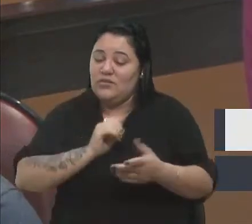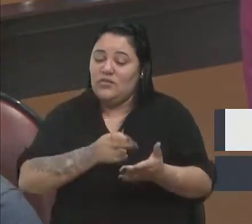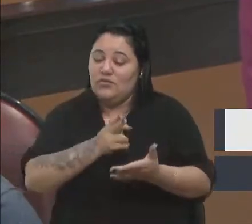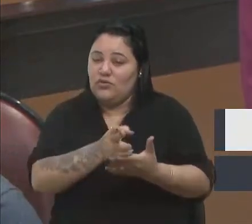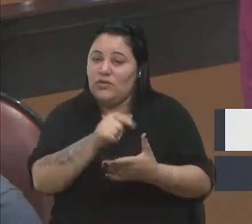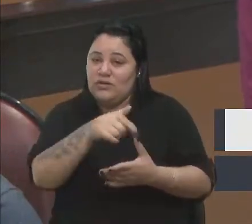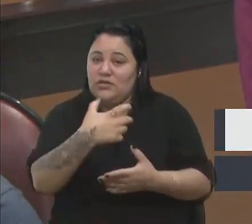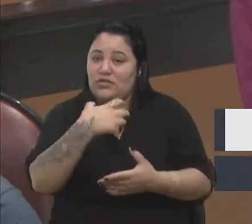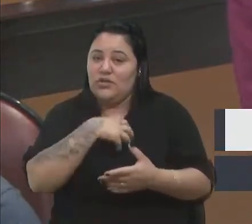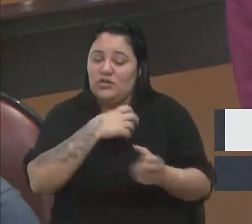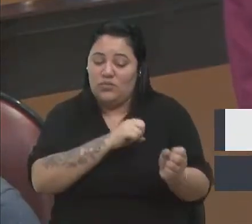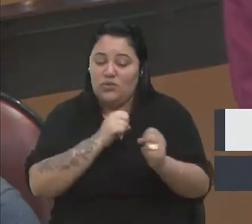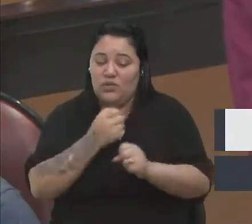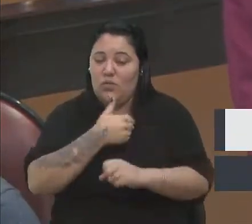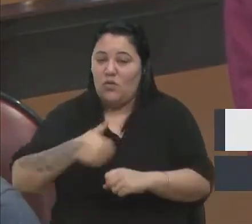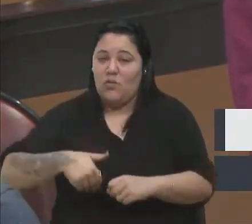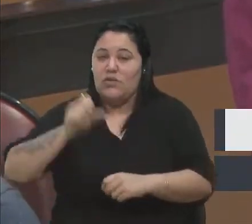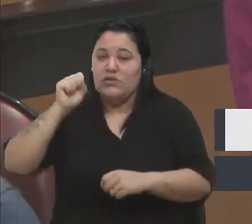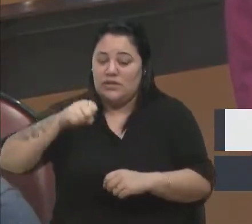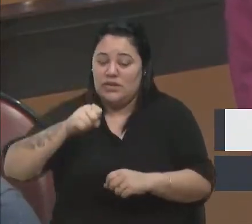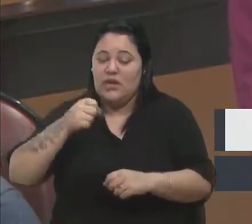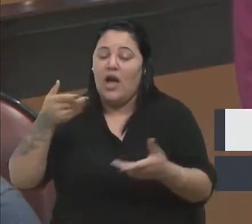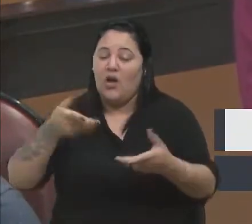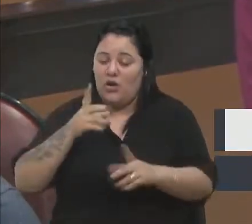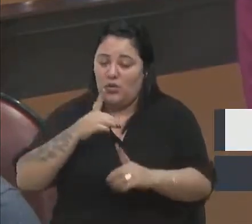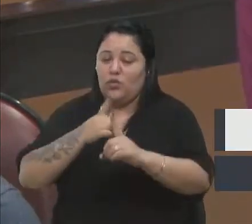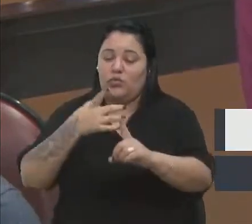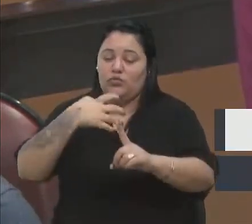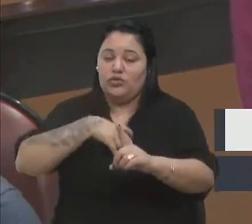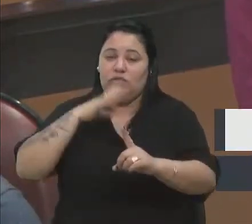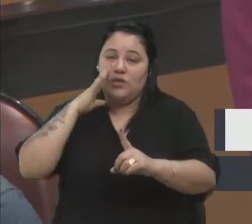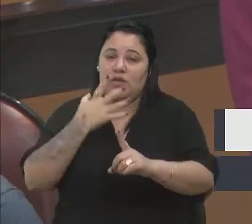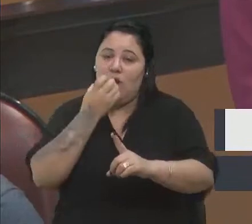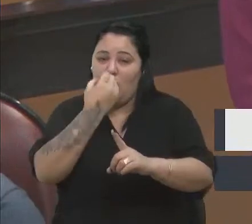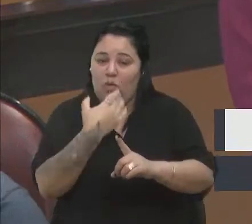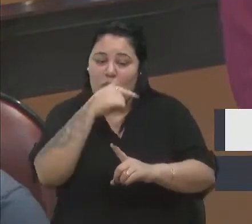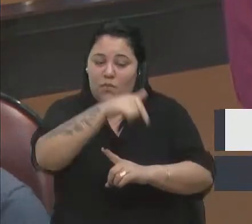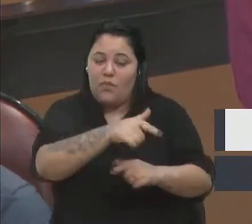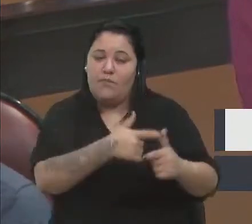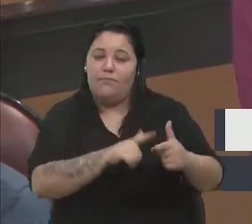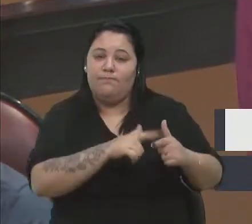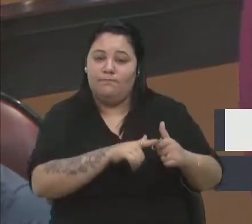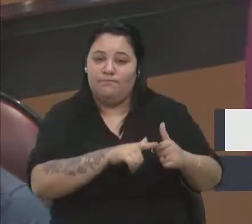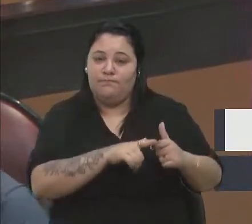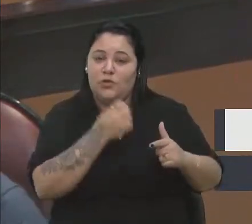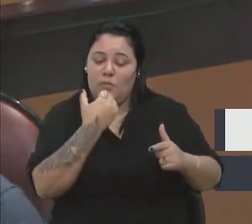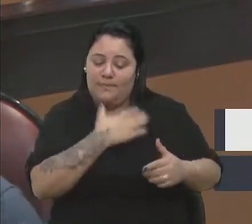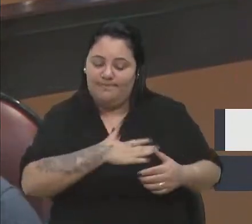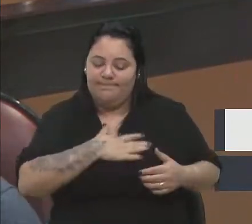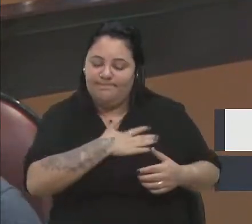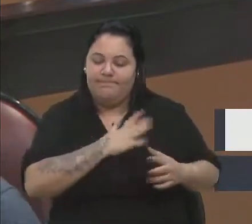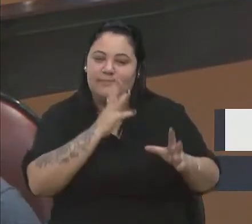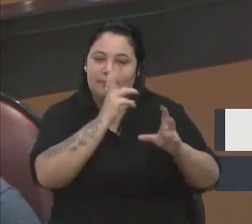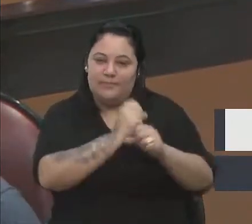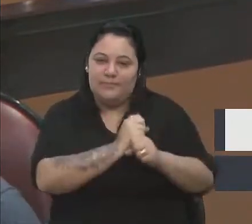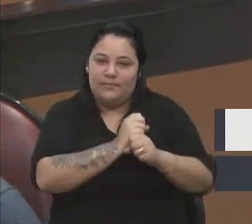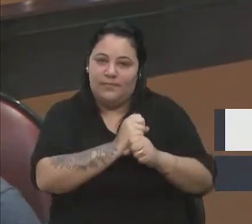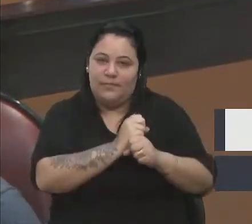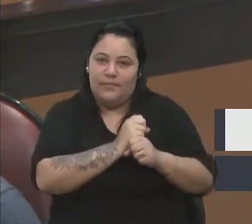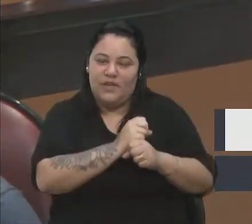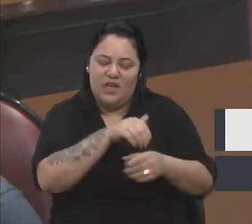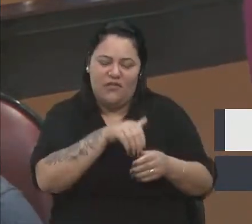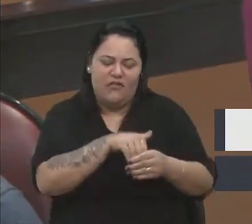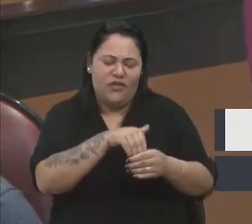público, sim, agora vai encontrar uma solução definitiva desse problema do bem-estar animal. Me volto bem